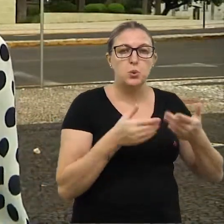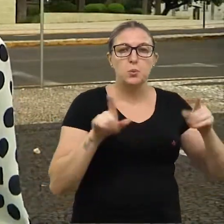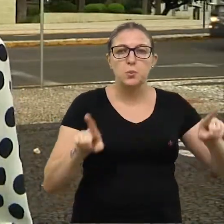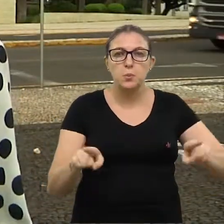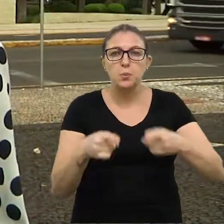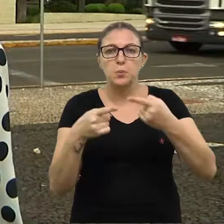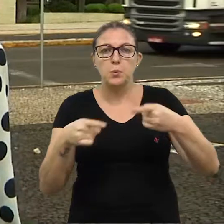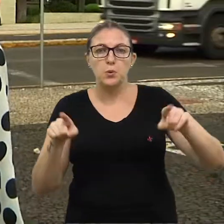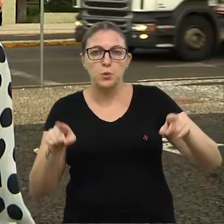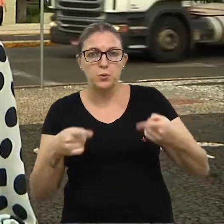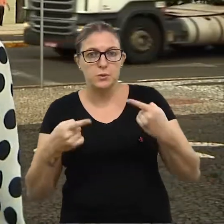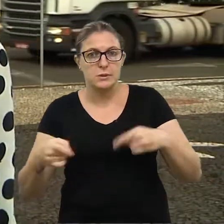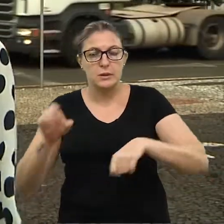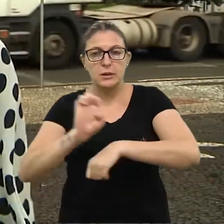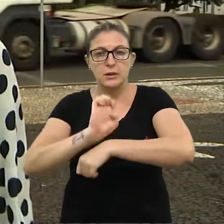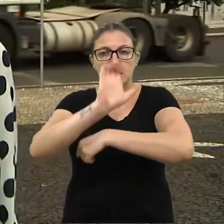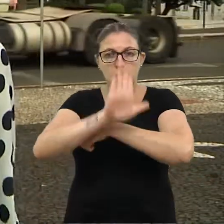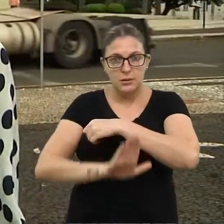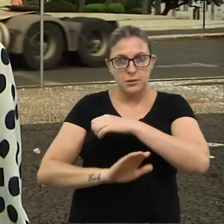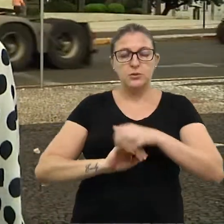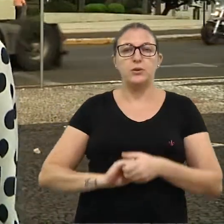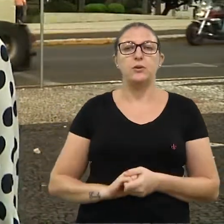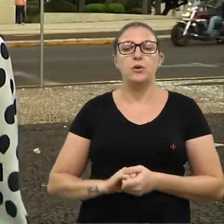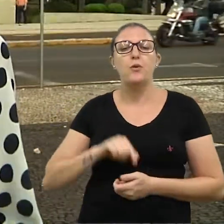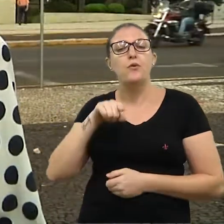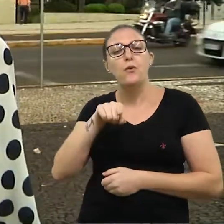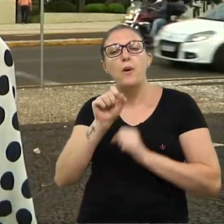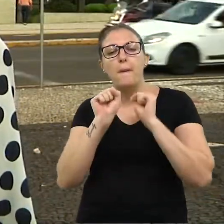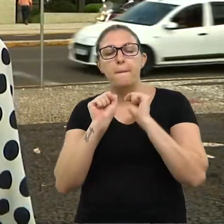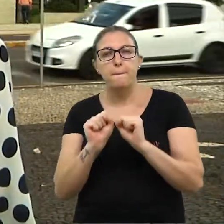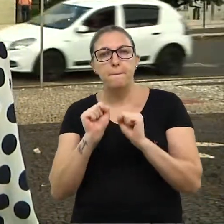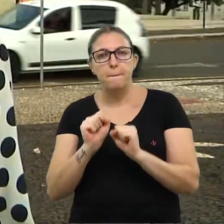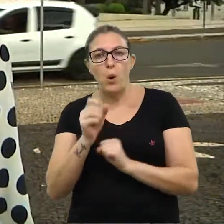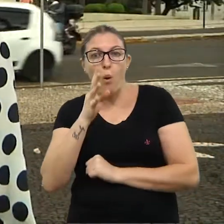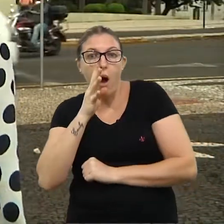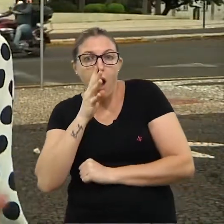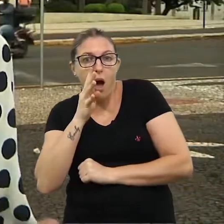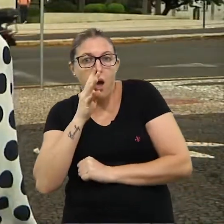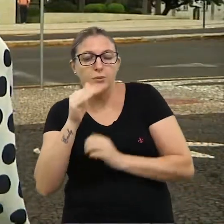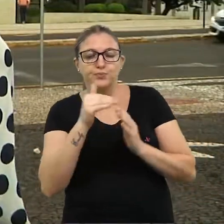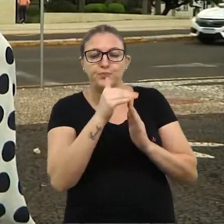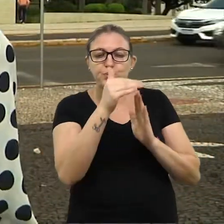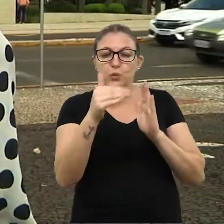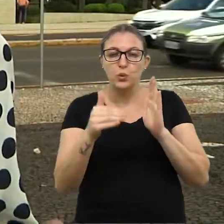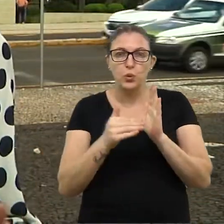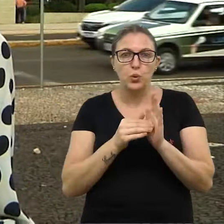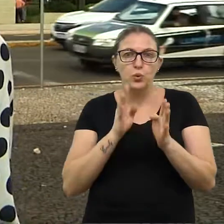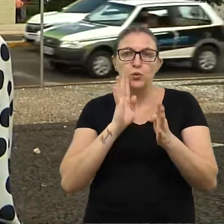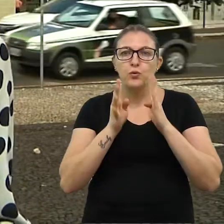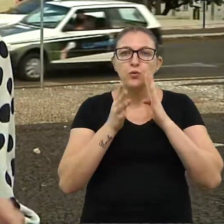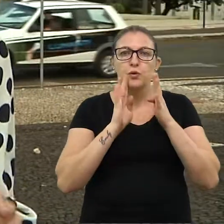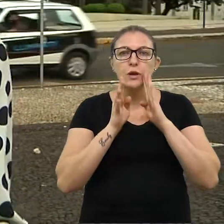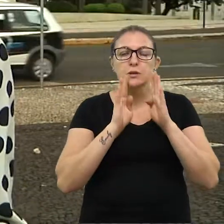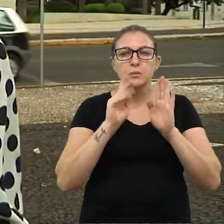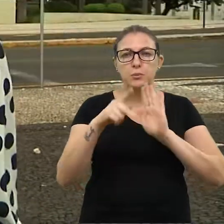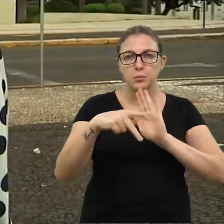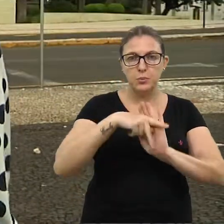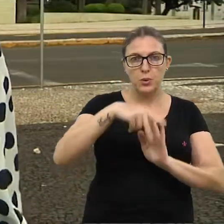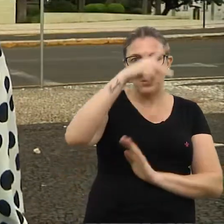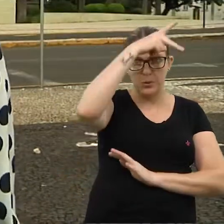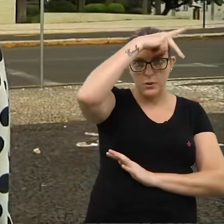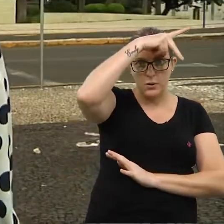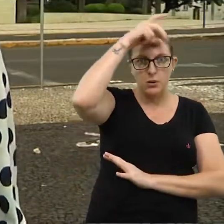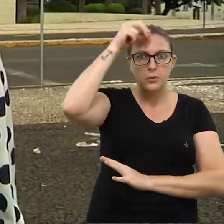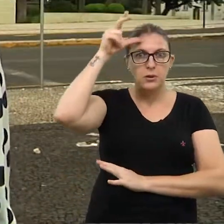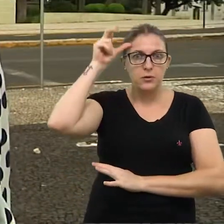orquestra de concertos aqui de Erechim. Você pode acompanhar tudo isso pela página do Facebook